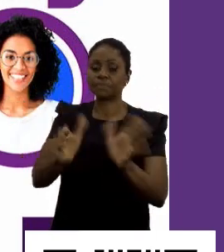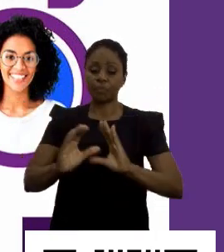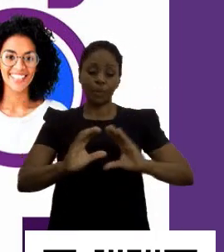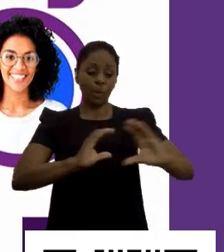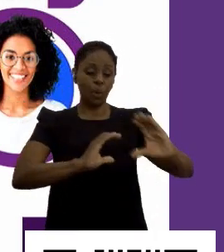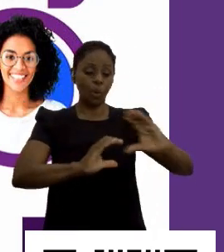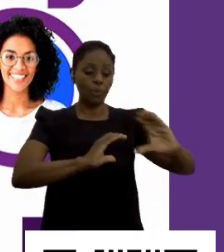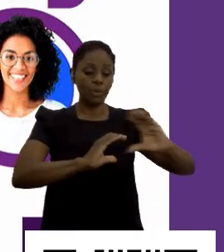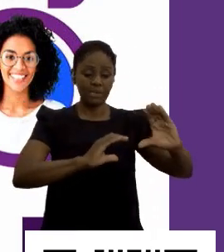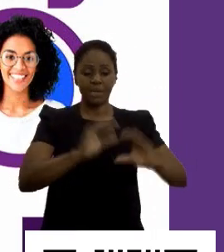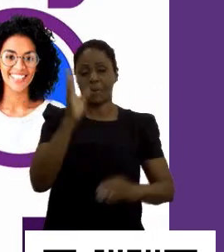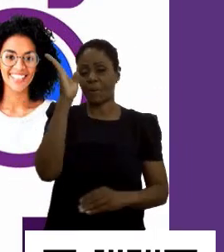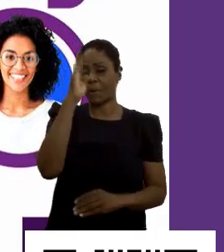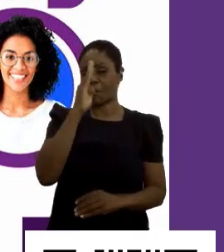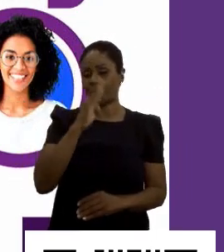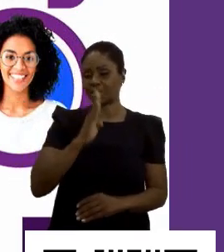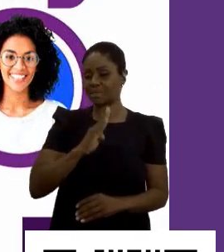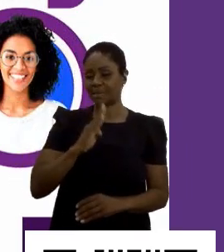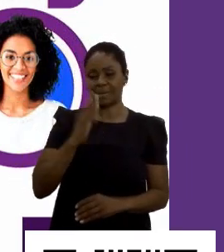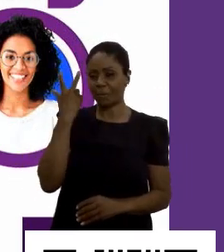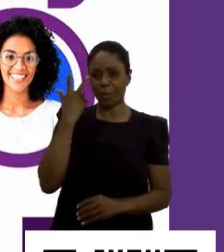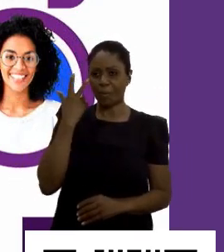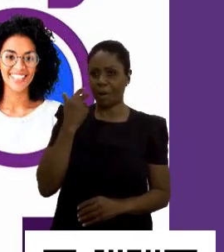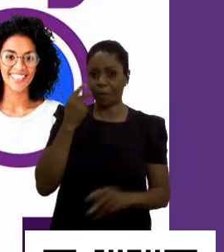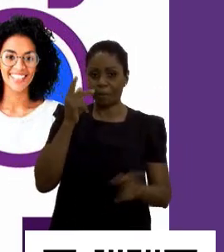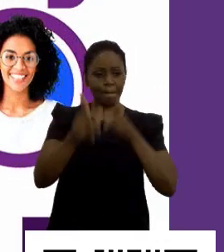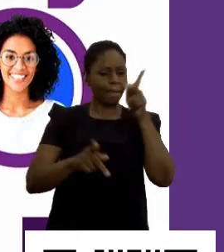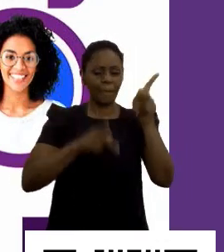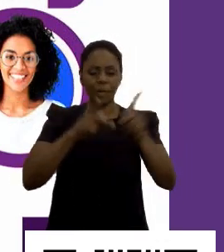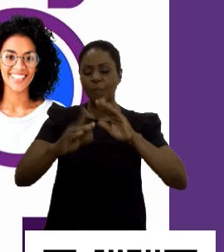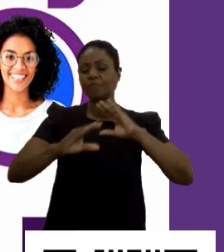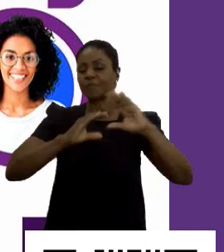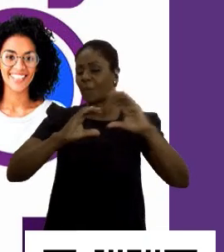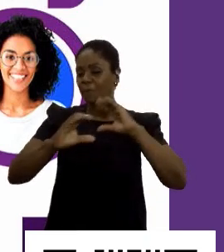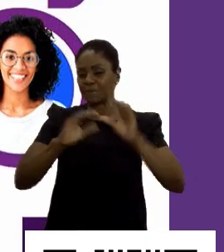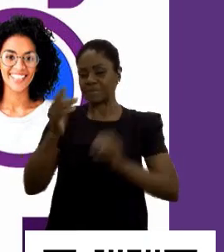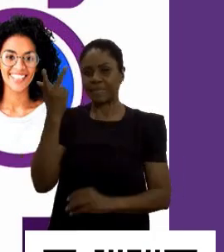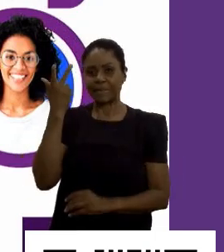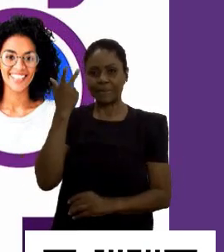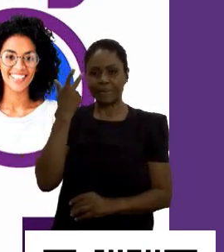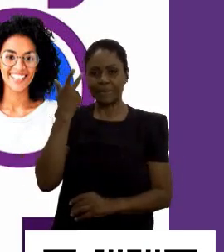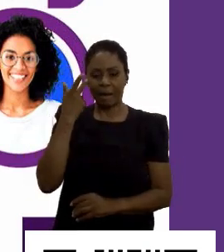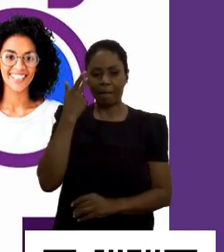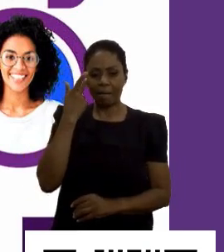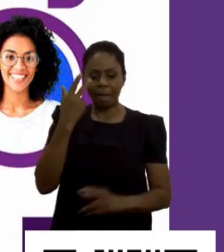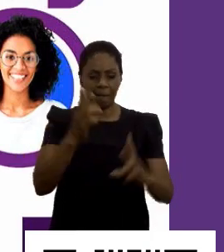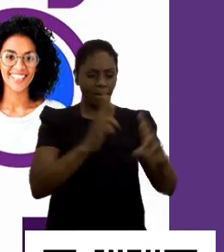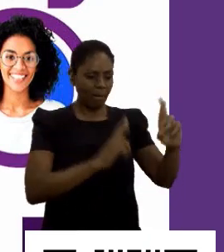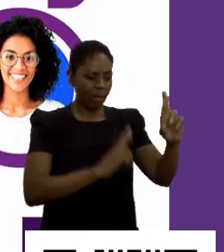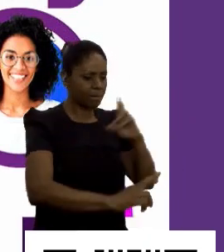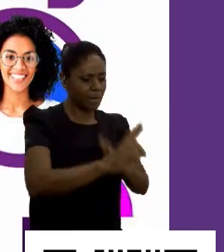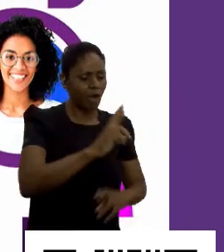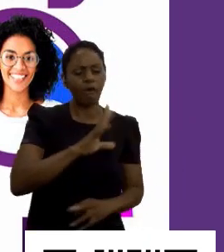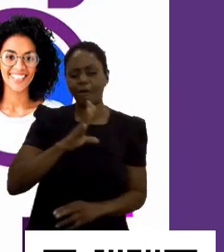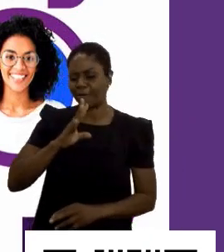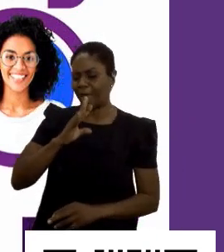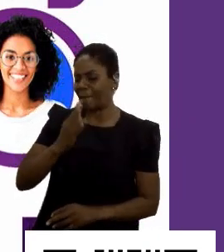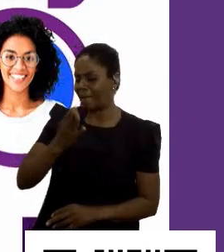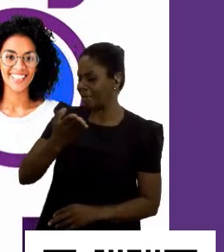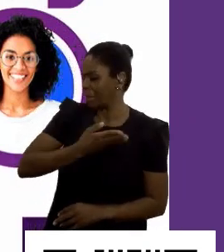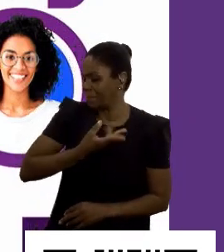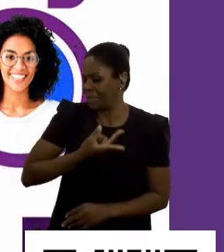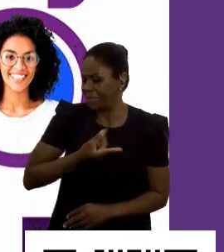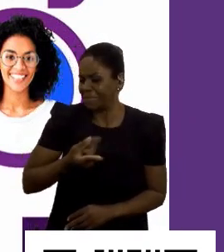brasileiro nato, né? O nosso povo, predominantemente, é o comunicador. Comunicador é muito relacional, conhece alguém, já é amigo de longa data.